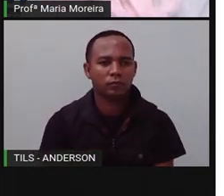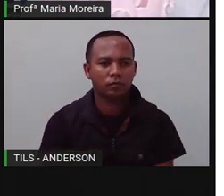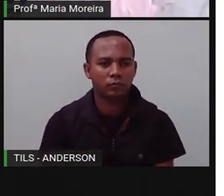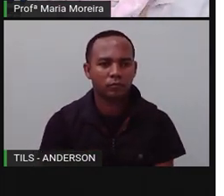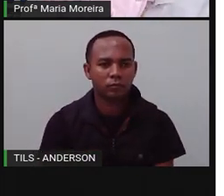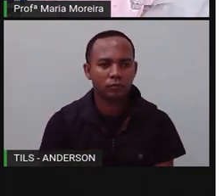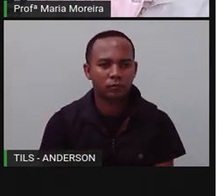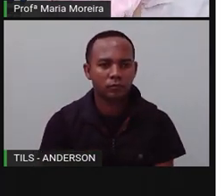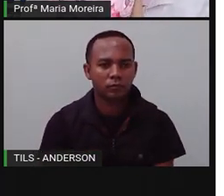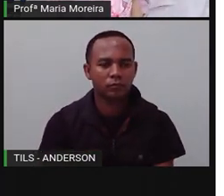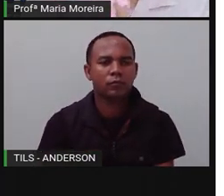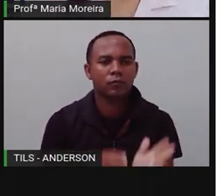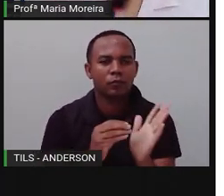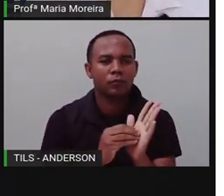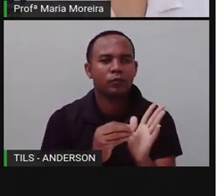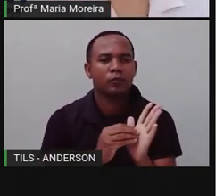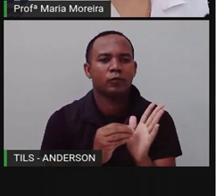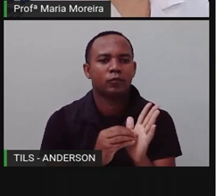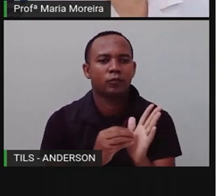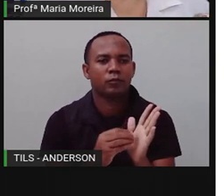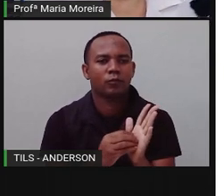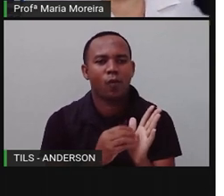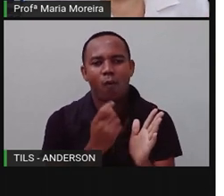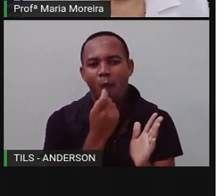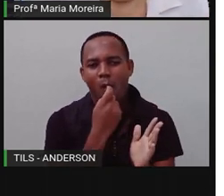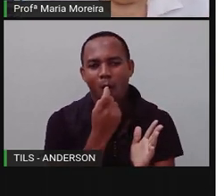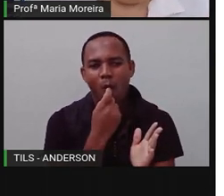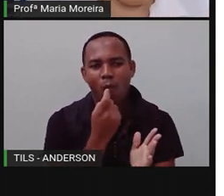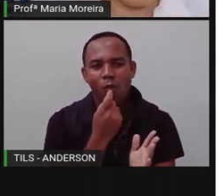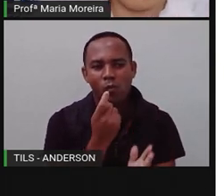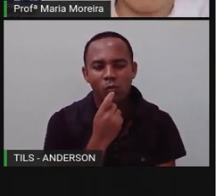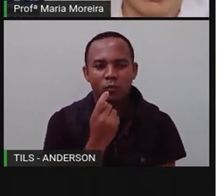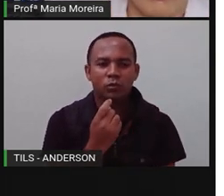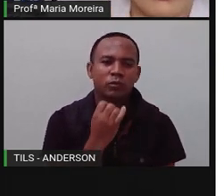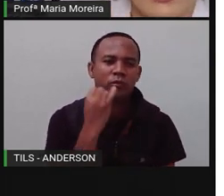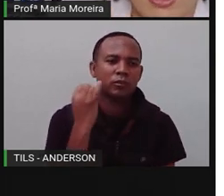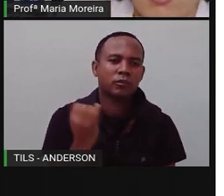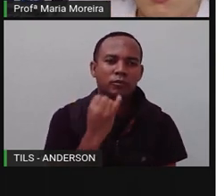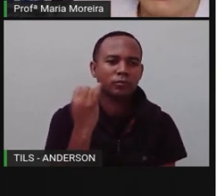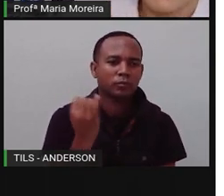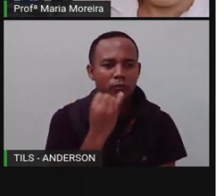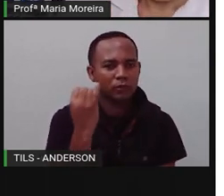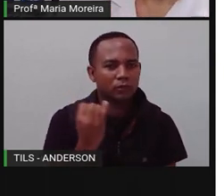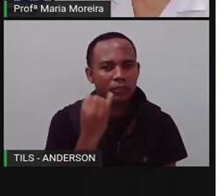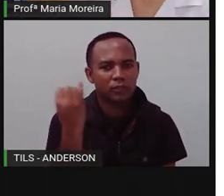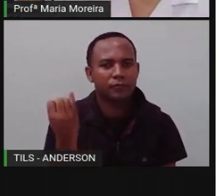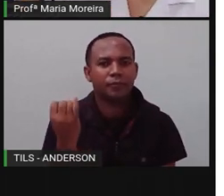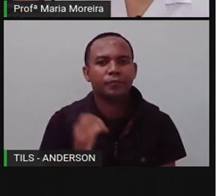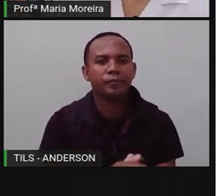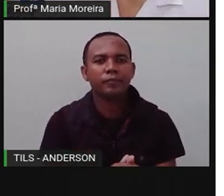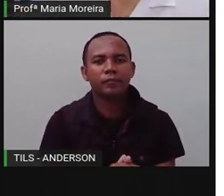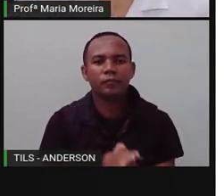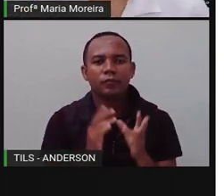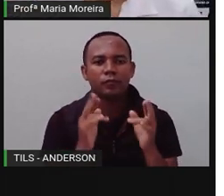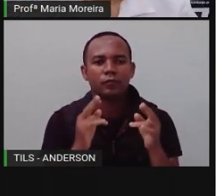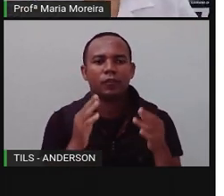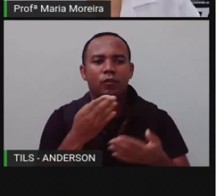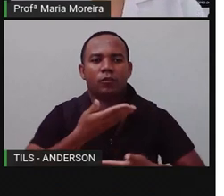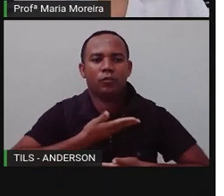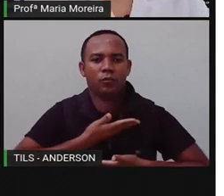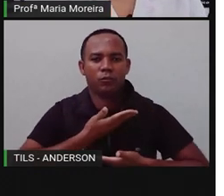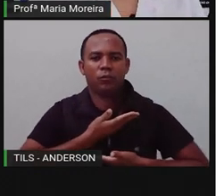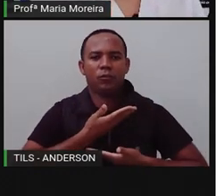Josefina? Então, os ossos, né, e a coluna vertebral, eles servem como o quê? Como sustentação.